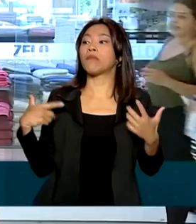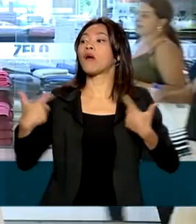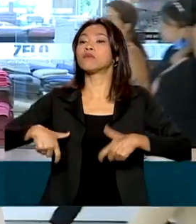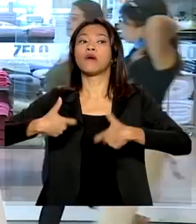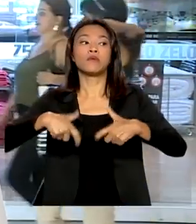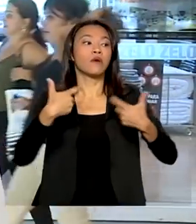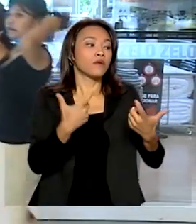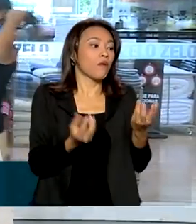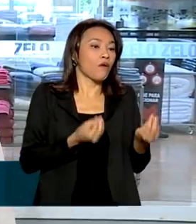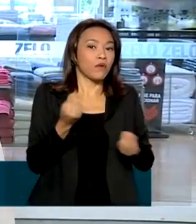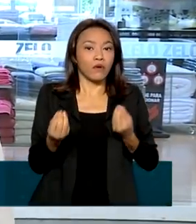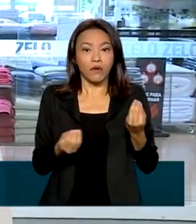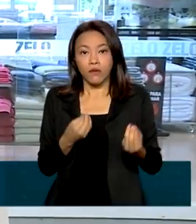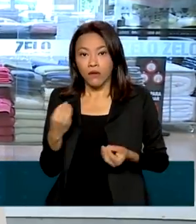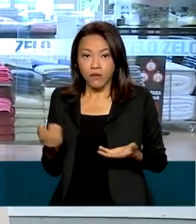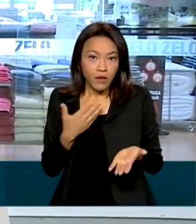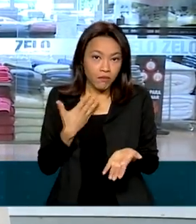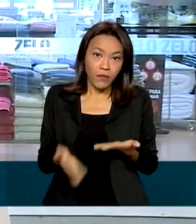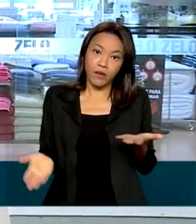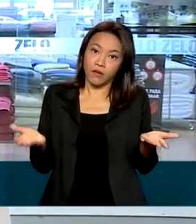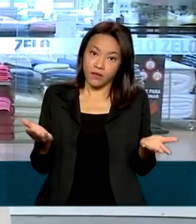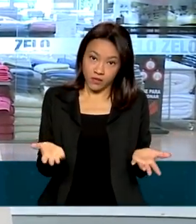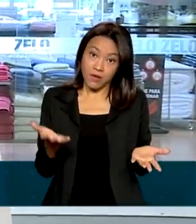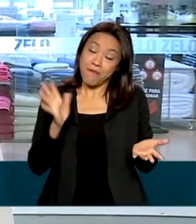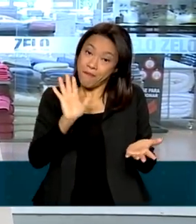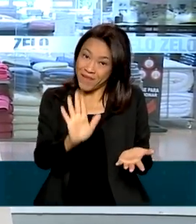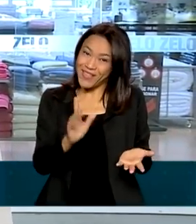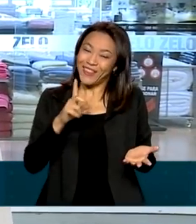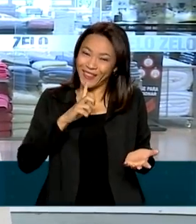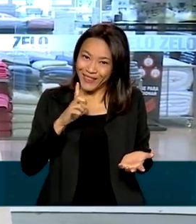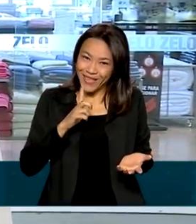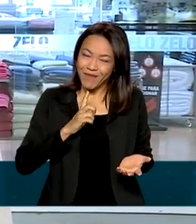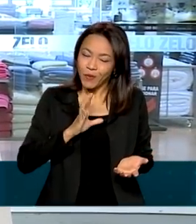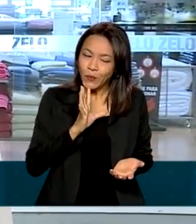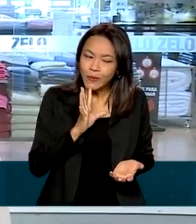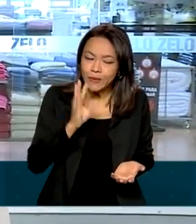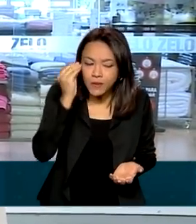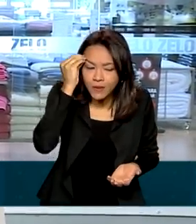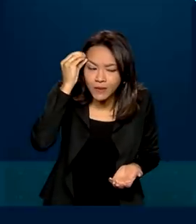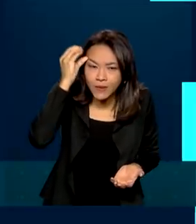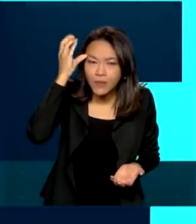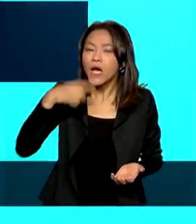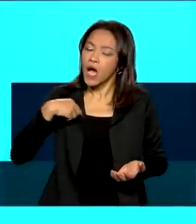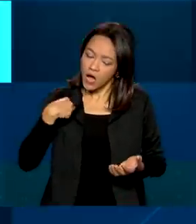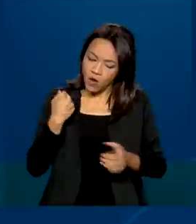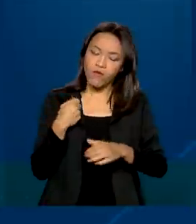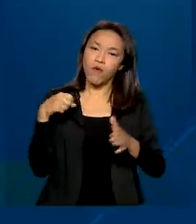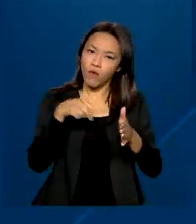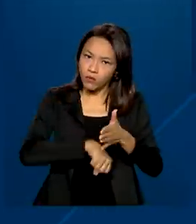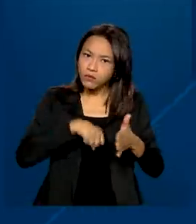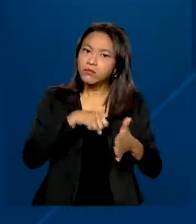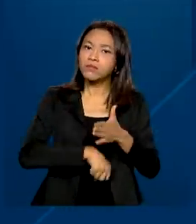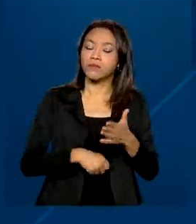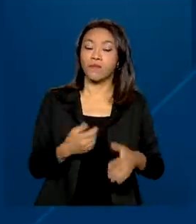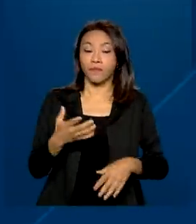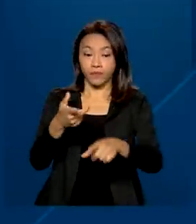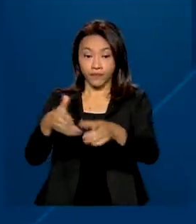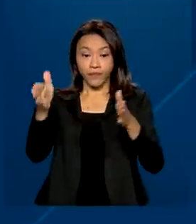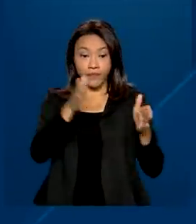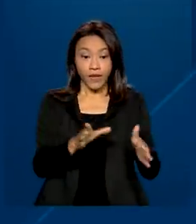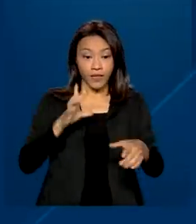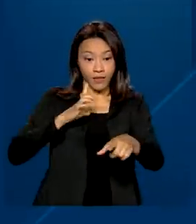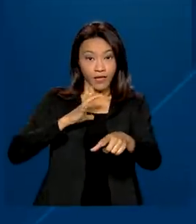vai, deixa, perde aquilo e pronto. Mas como a gente tem um pouquinho de entendimento, a gente vai correr atrás. O consumidor que tiver algum direito